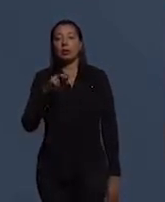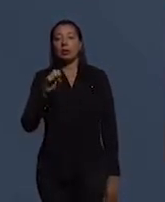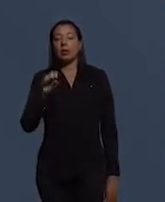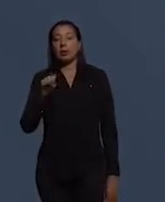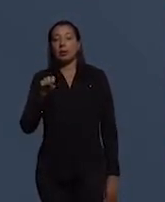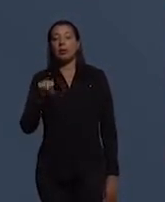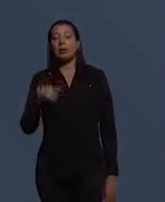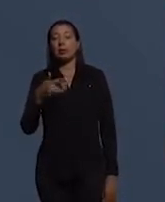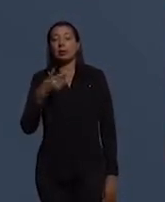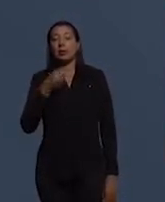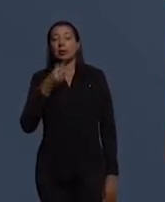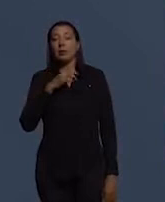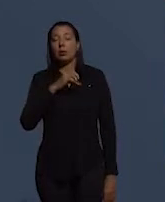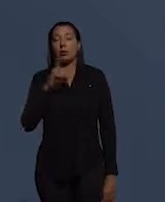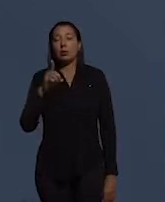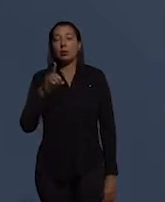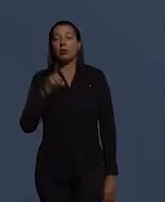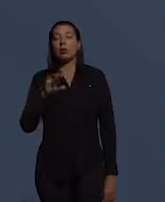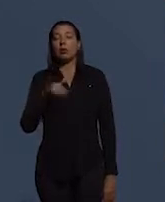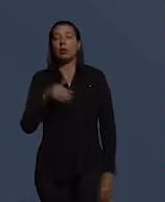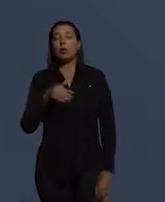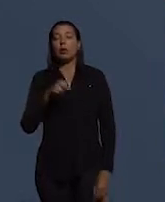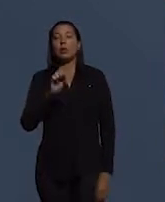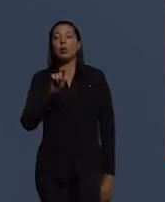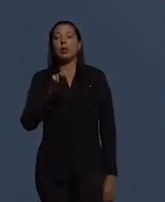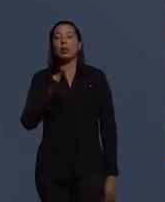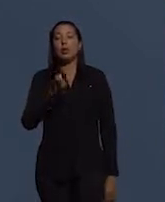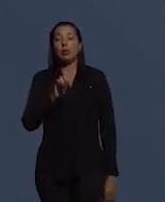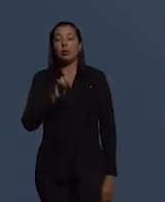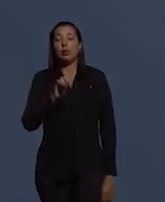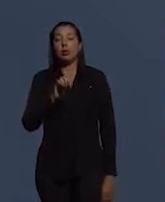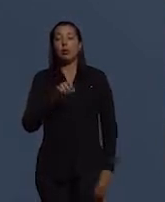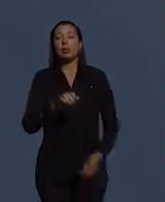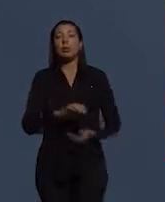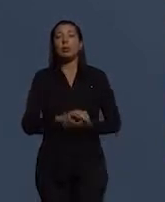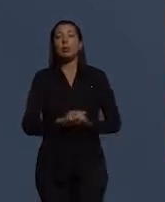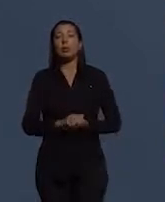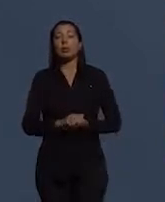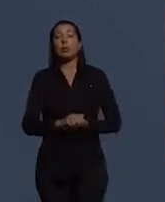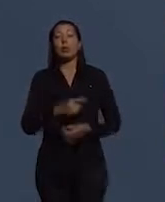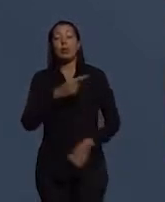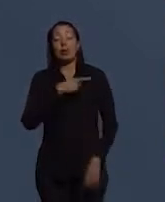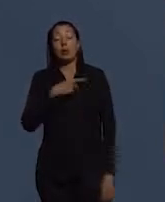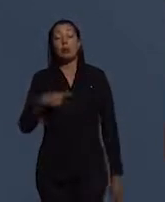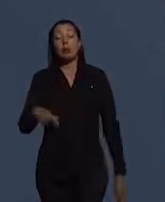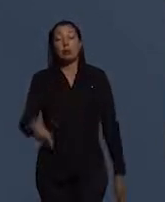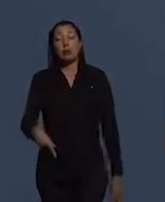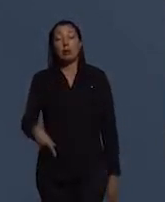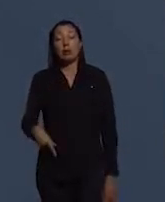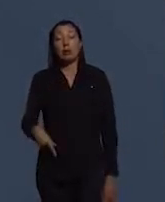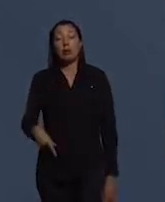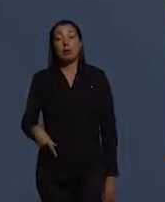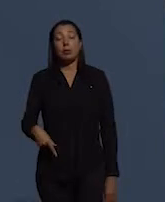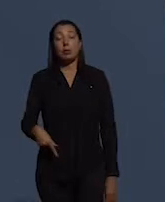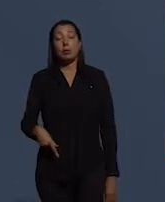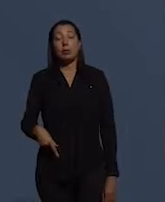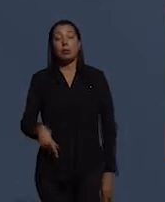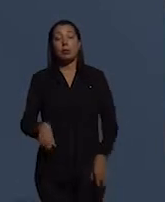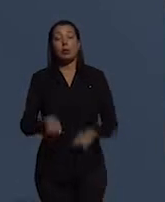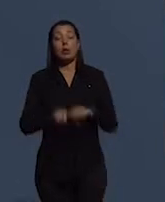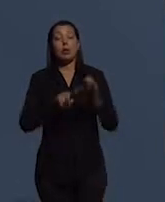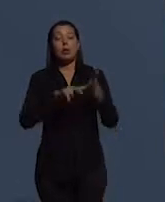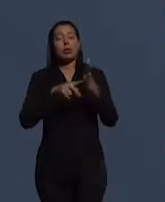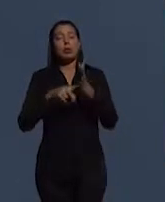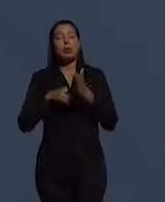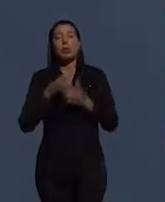meu parceiro de lutas aqui na Macon Sindical, Braulio Cerqueira, que o presidente do Macon Sindical. E bom